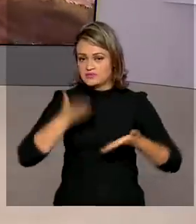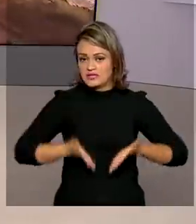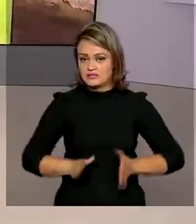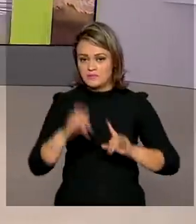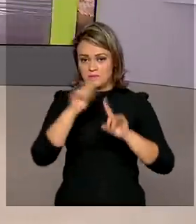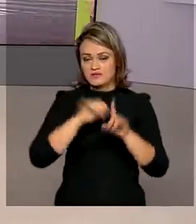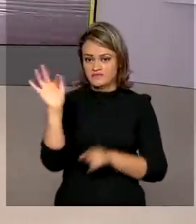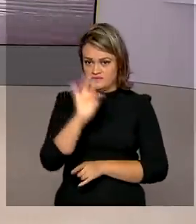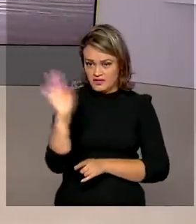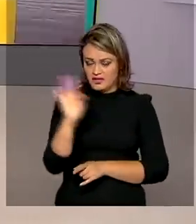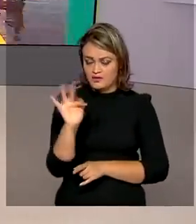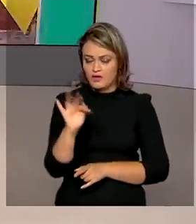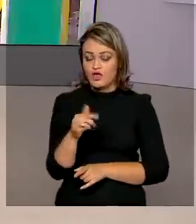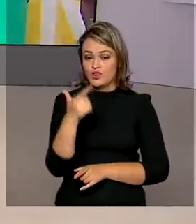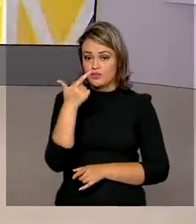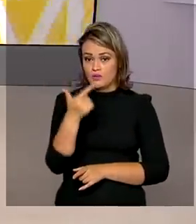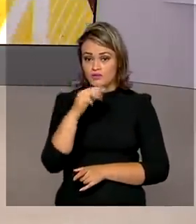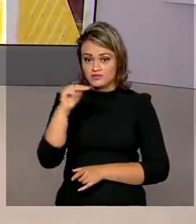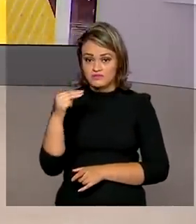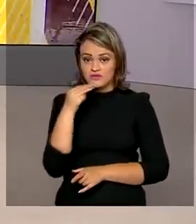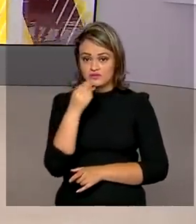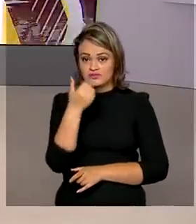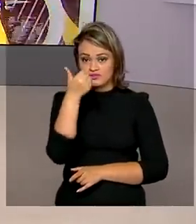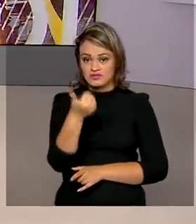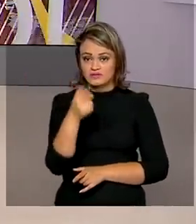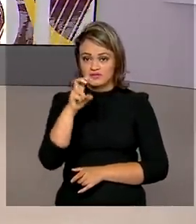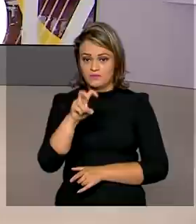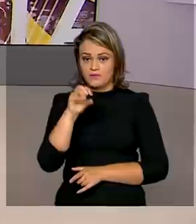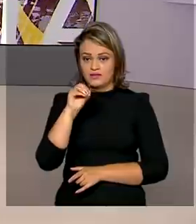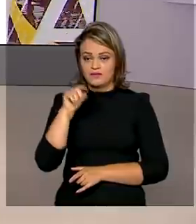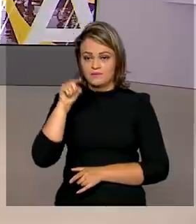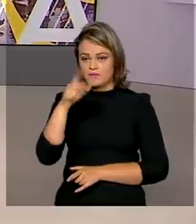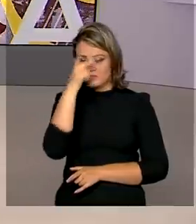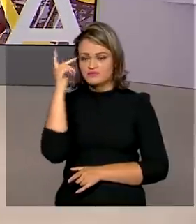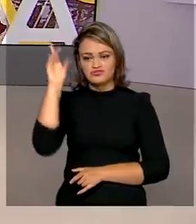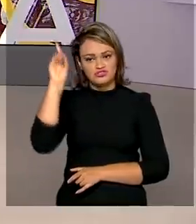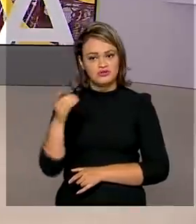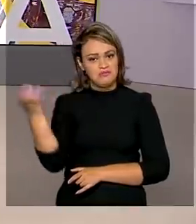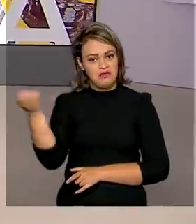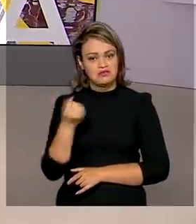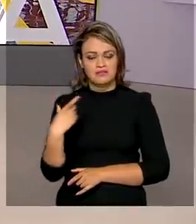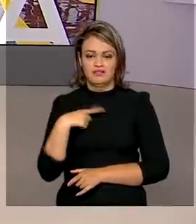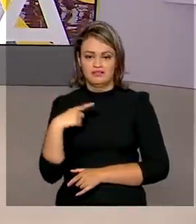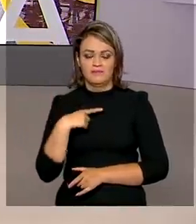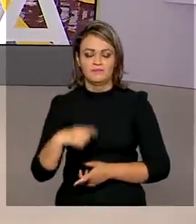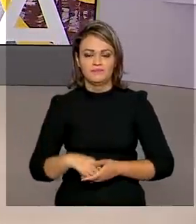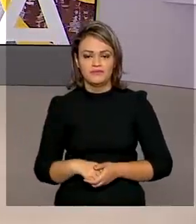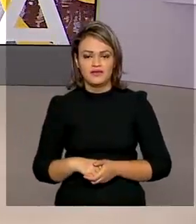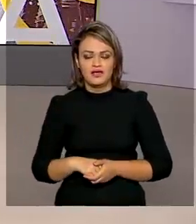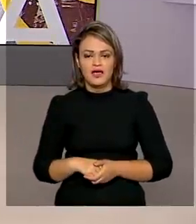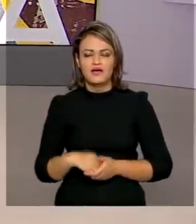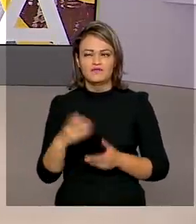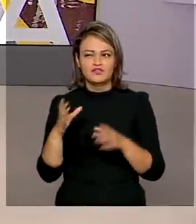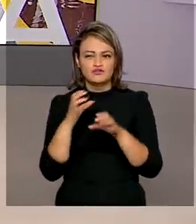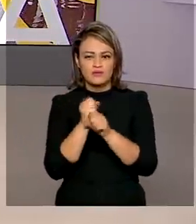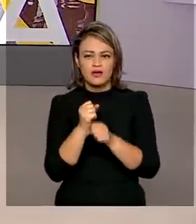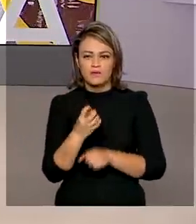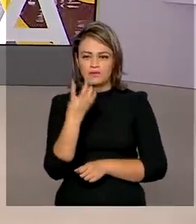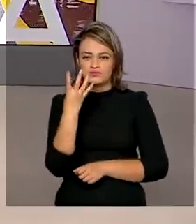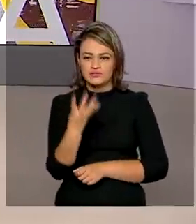em fevereiro. São 2.150.000 beneficiados. Para esse pagamento serão repassados mais de